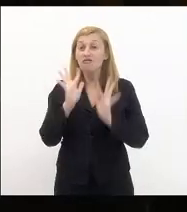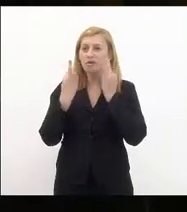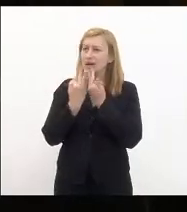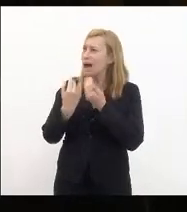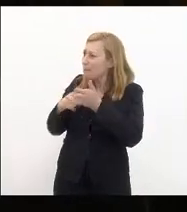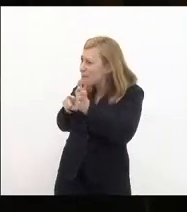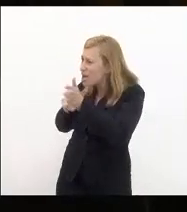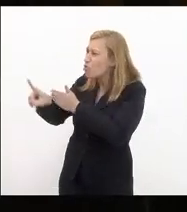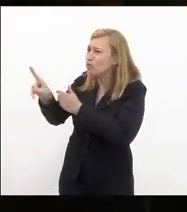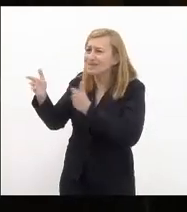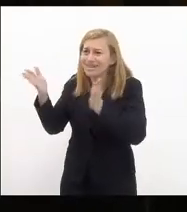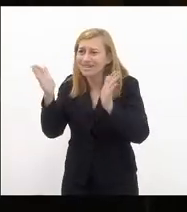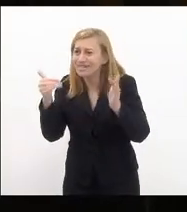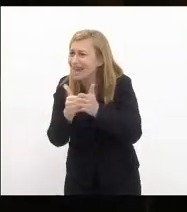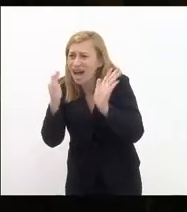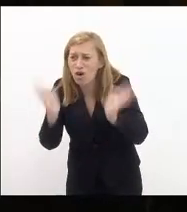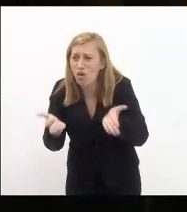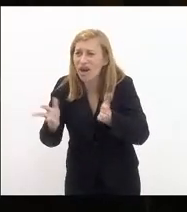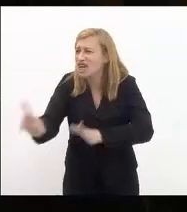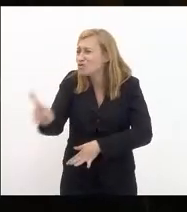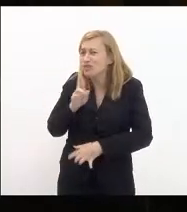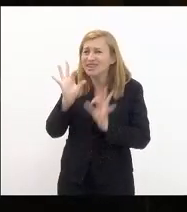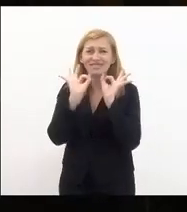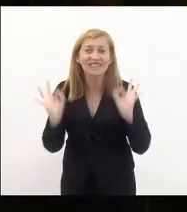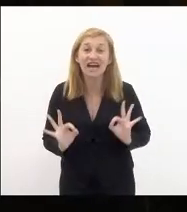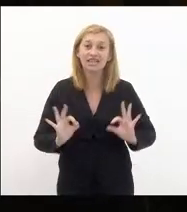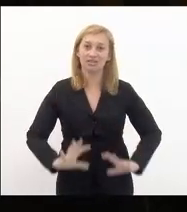pergunta até agora não respondida deputada